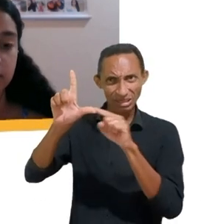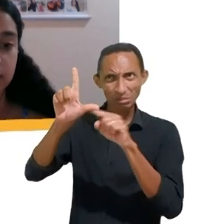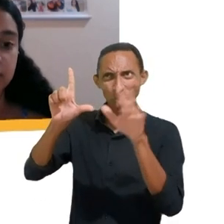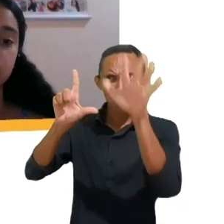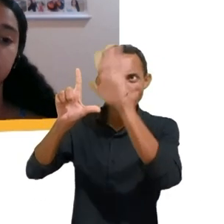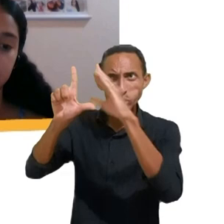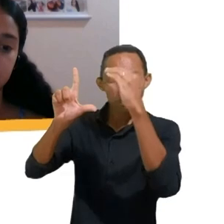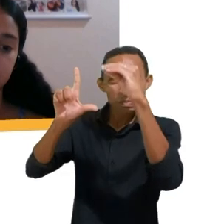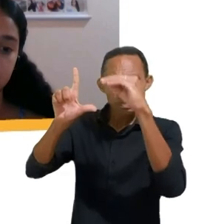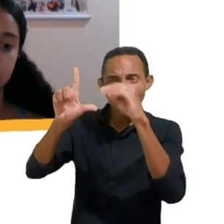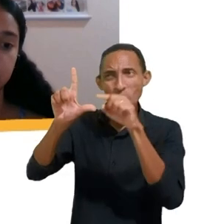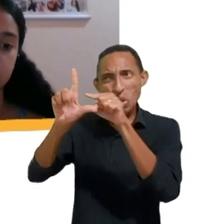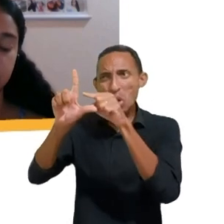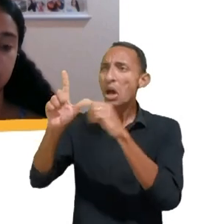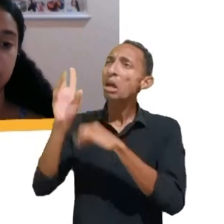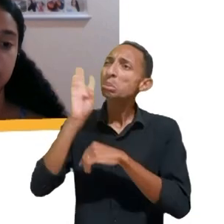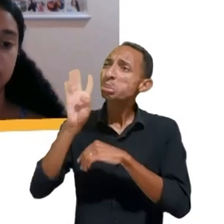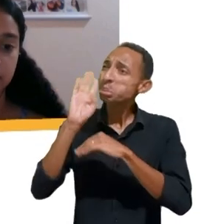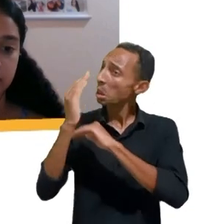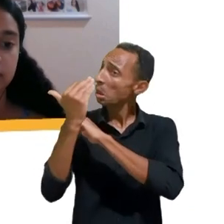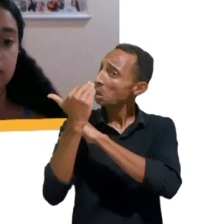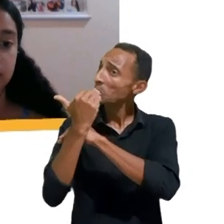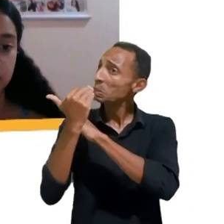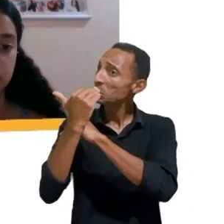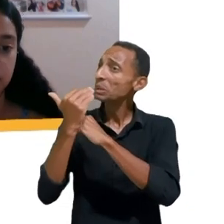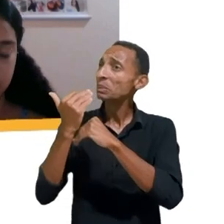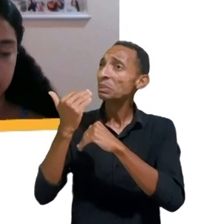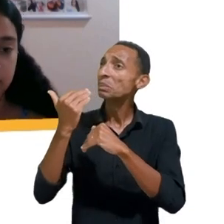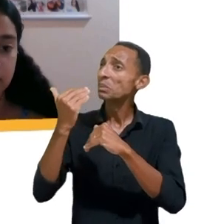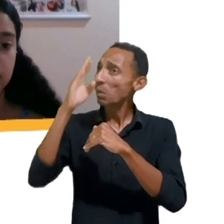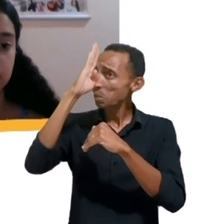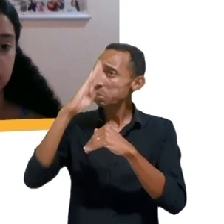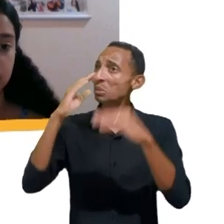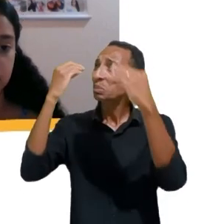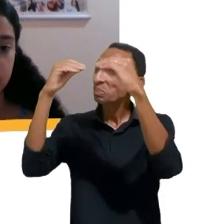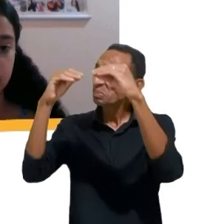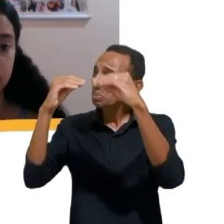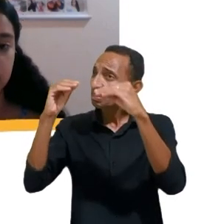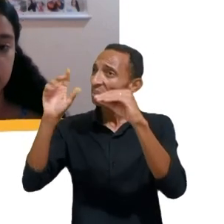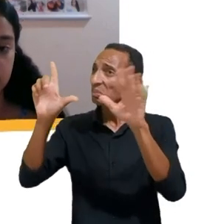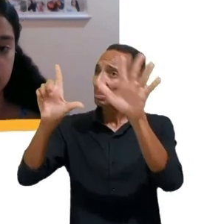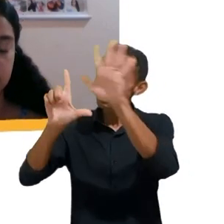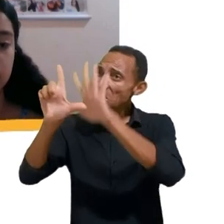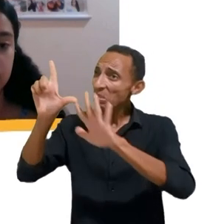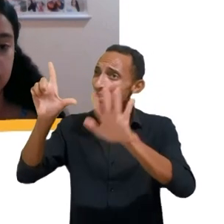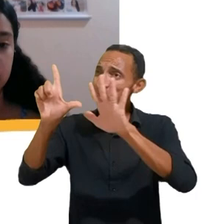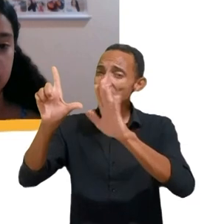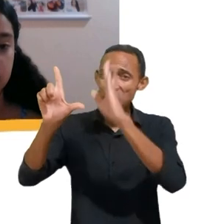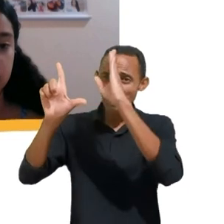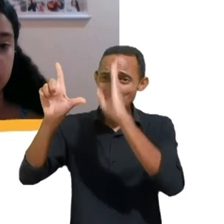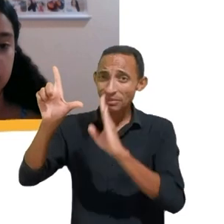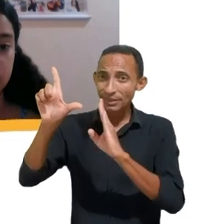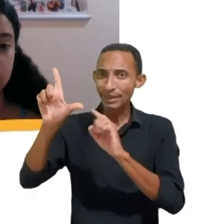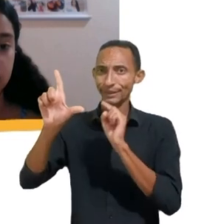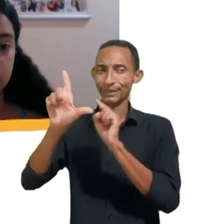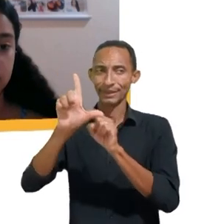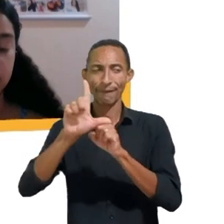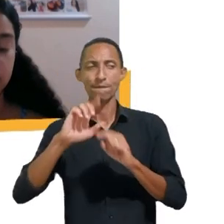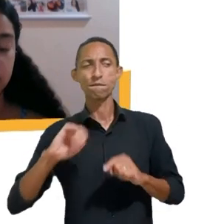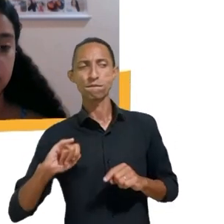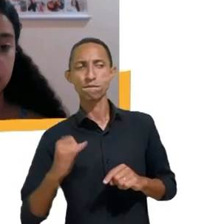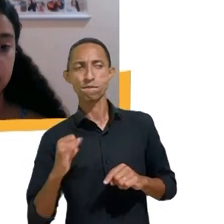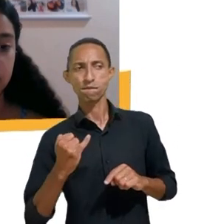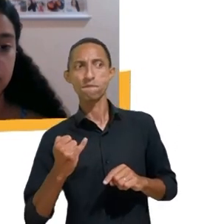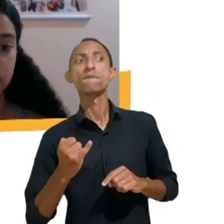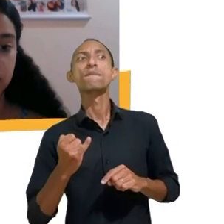parceiras não é isso elas não estão fazendo isso de graça elas realmente estão ganhando então a gente precisa desconfiar